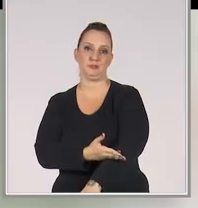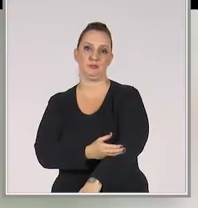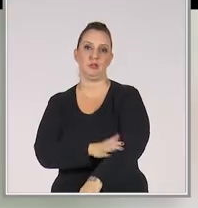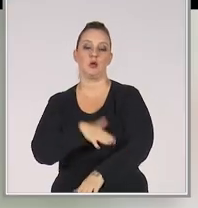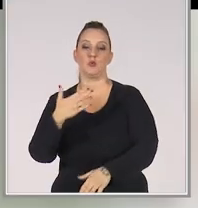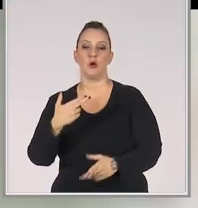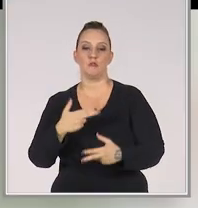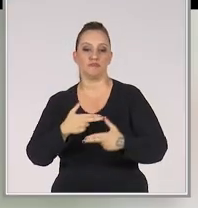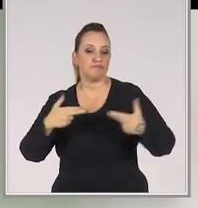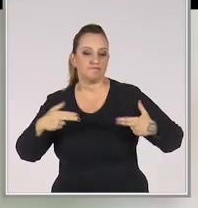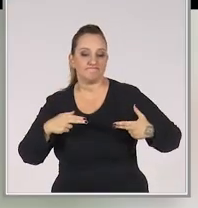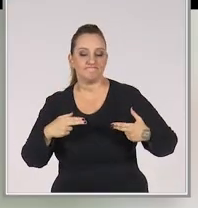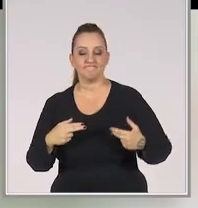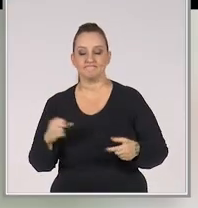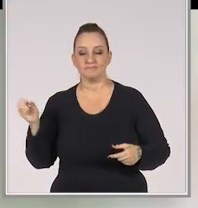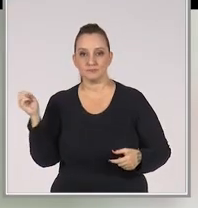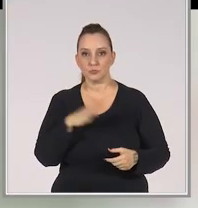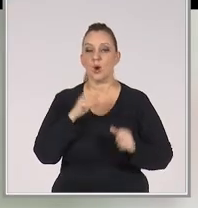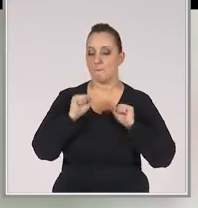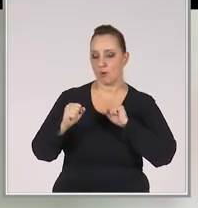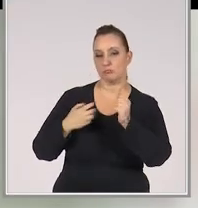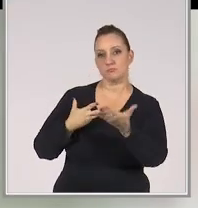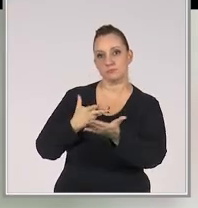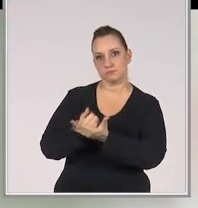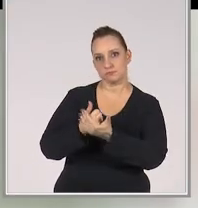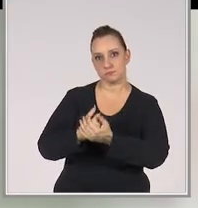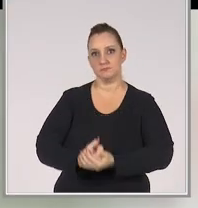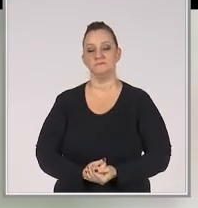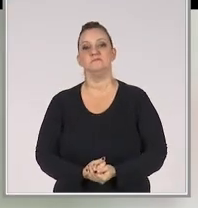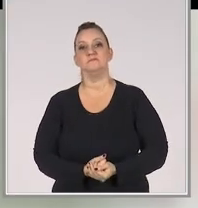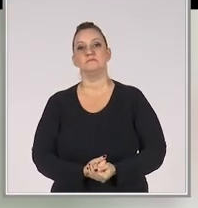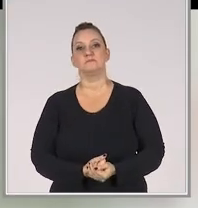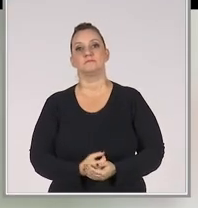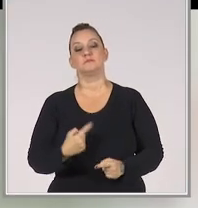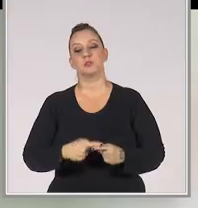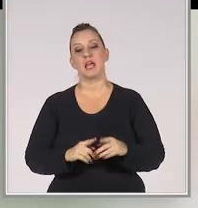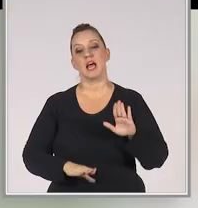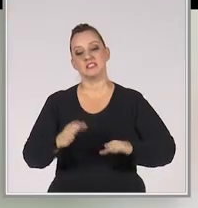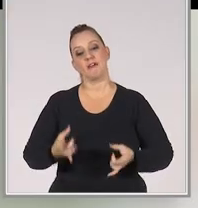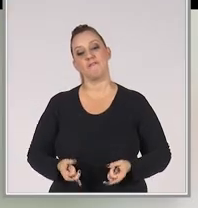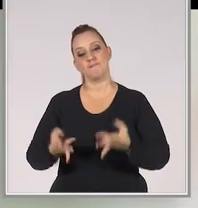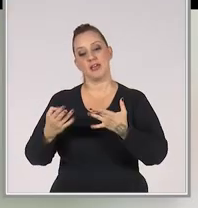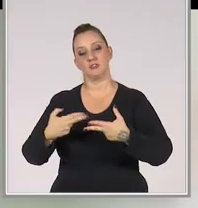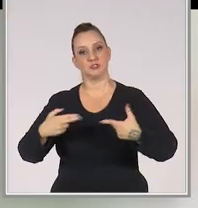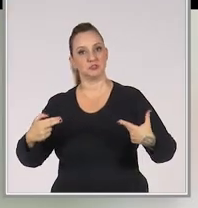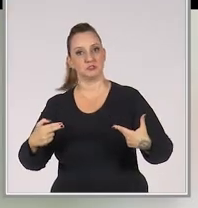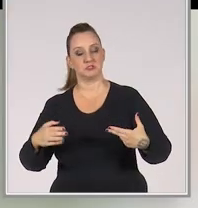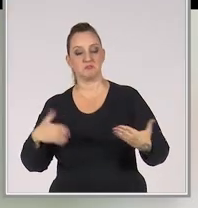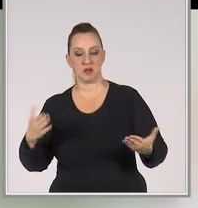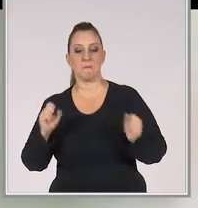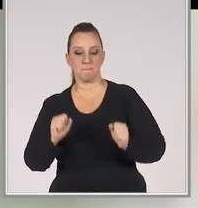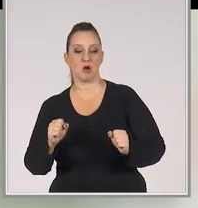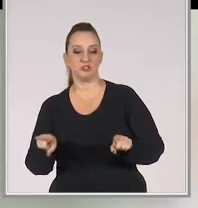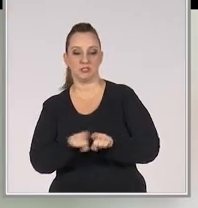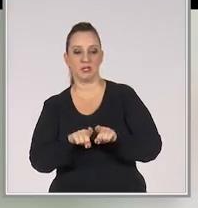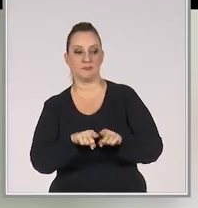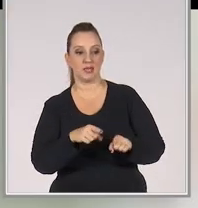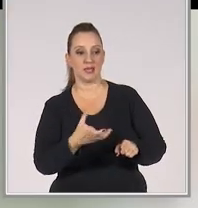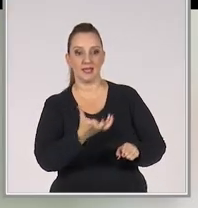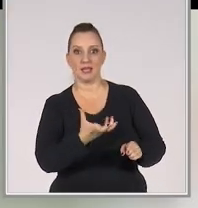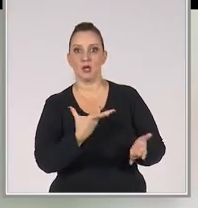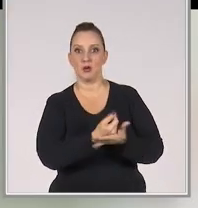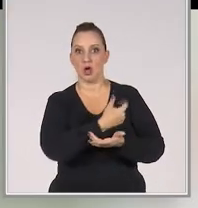novos que ele poderia consumir. Porque muitas vezes a gente vende alguns produtos para o cliente. Mas ele poderia consumir outros